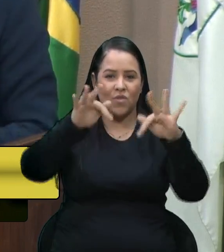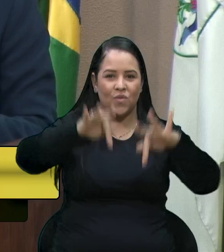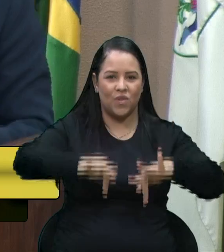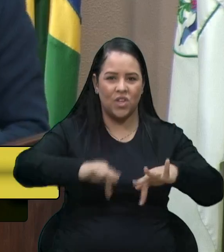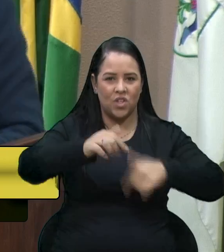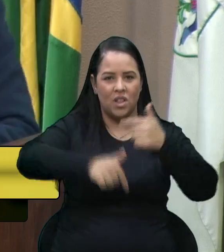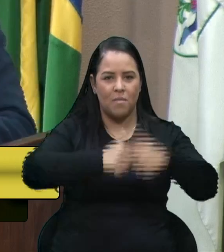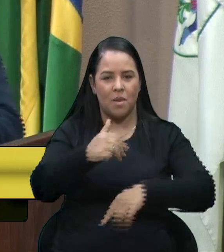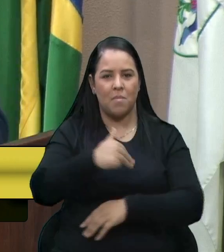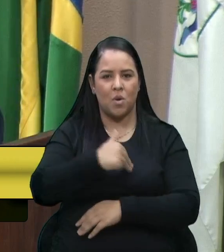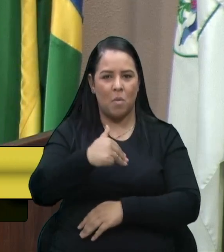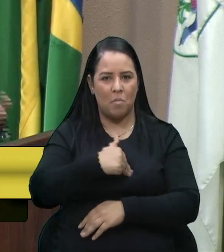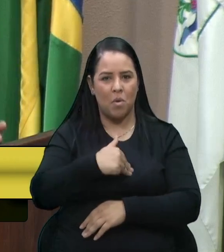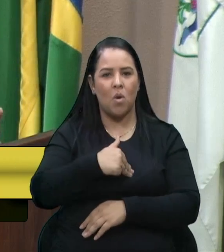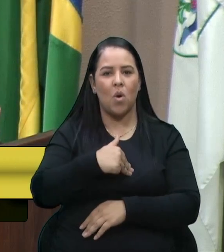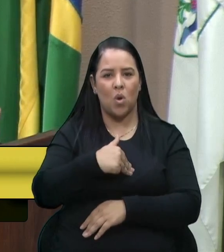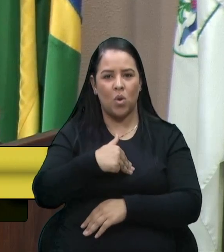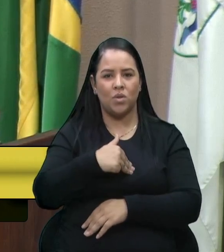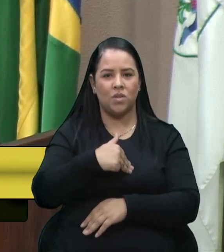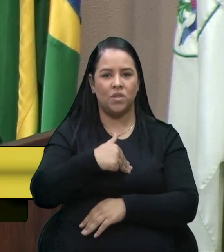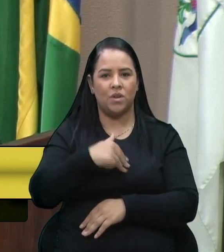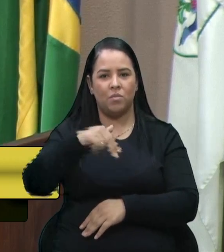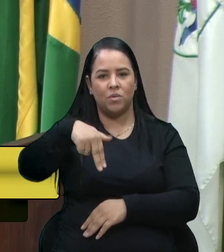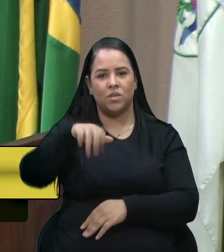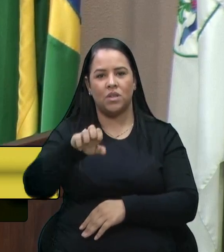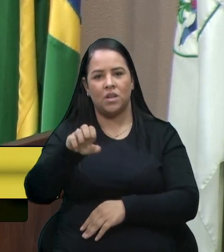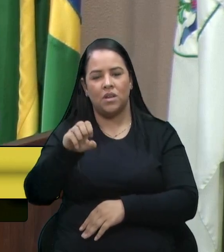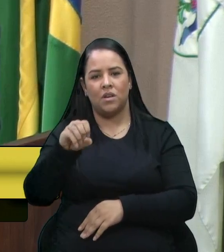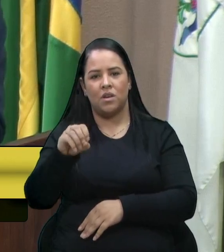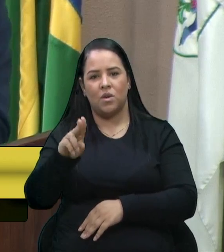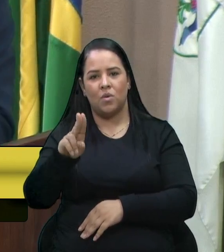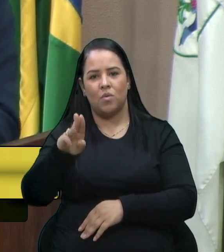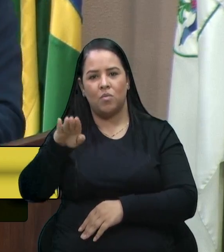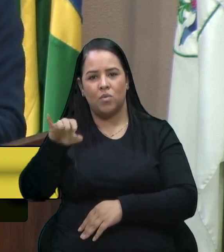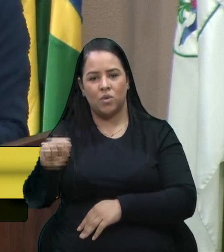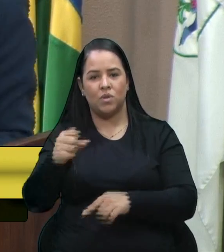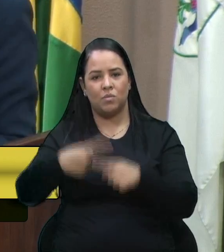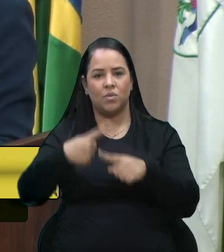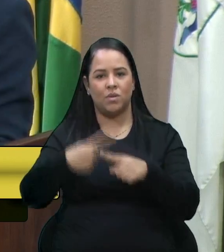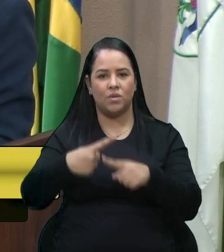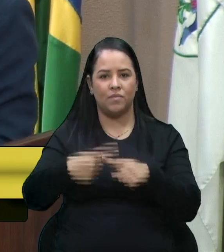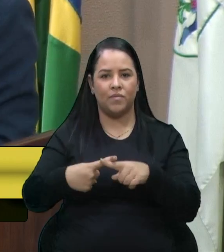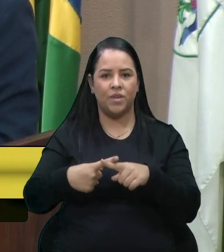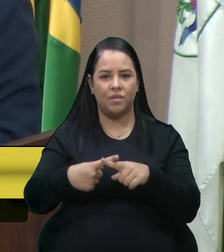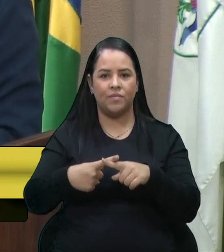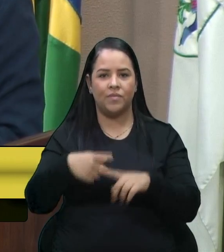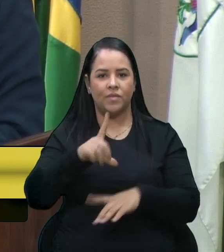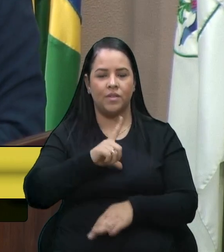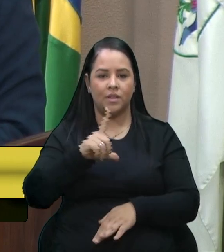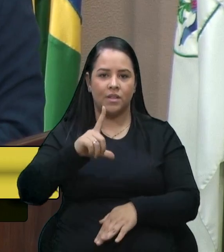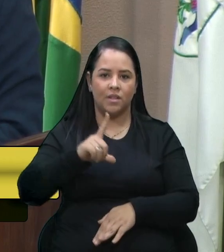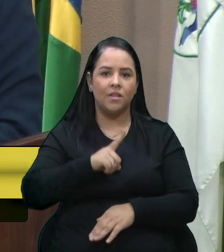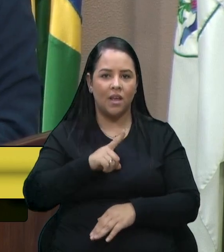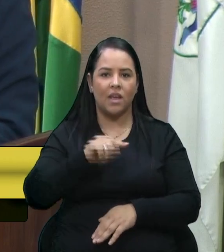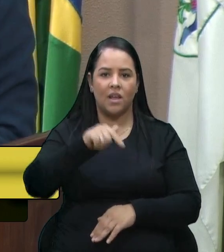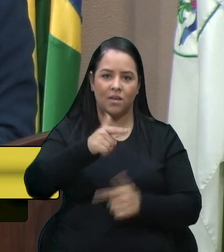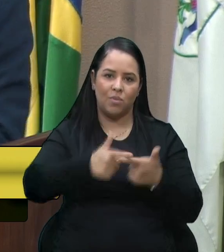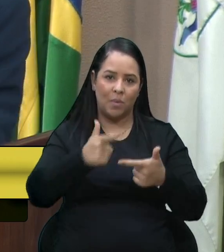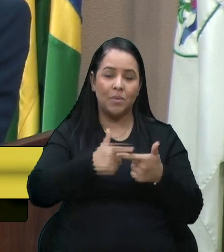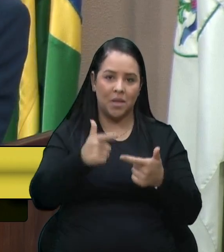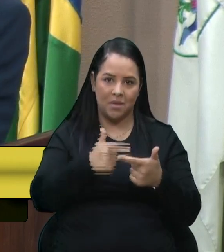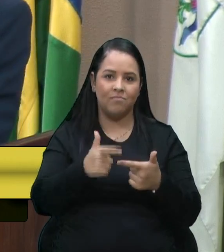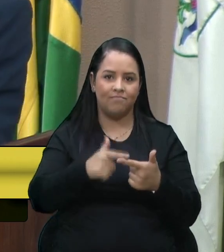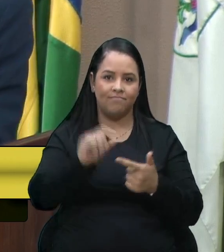Polo, o Neobus, que dá aquela tranqueira no trânsito. Então, tu parou em cima, infelizmente vai ter infração. Então,